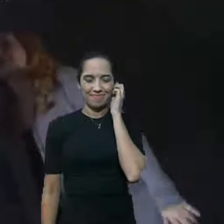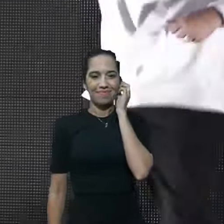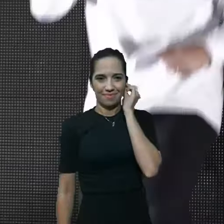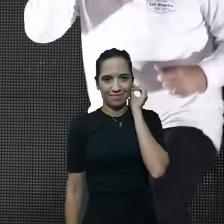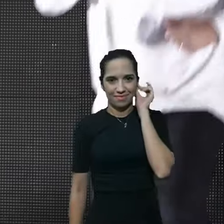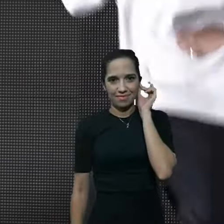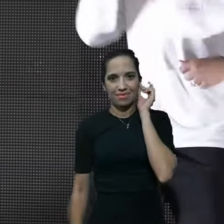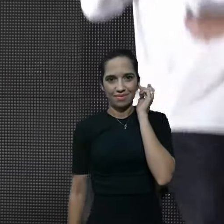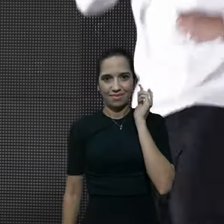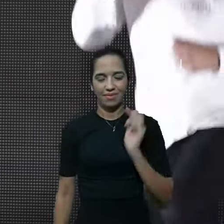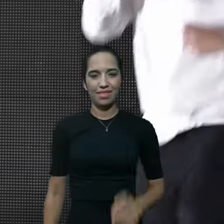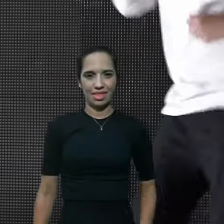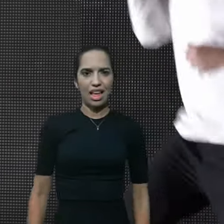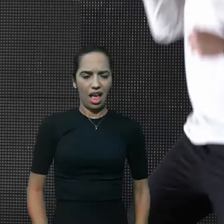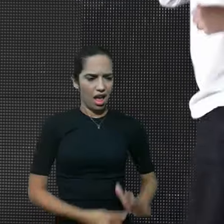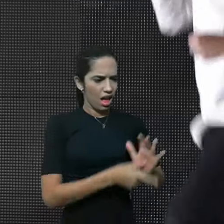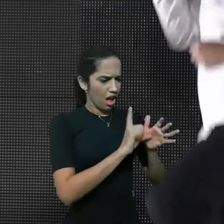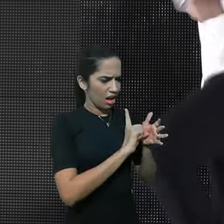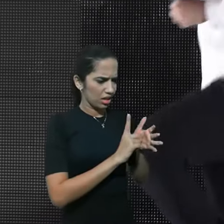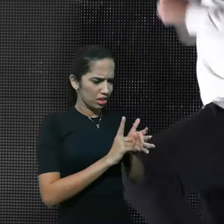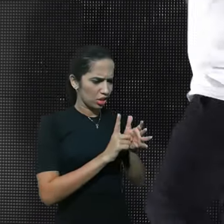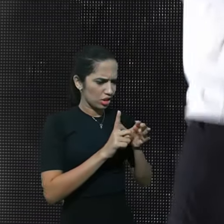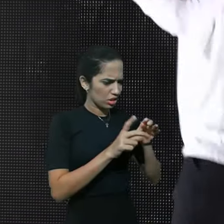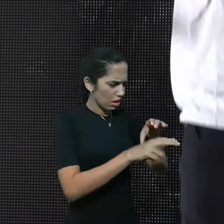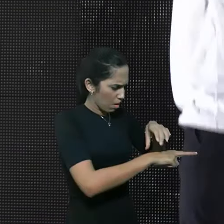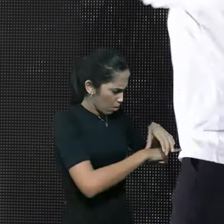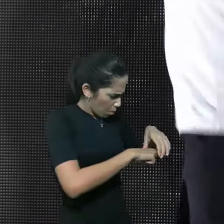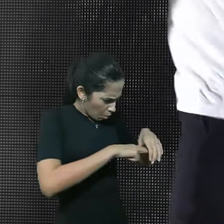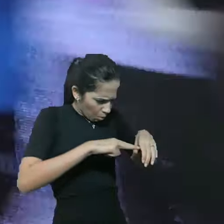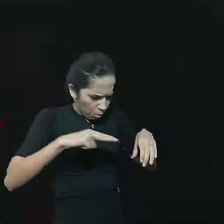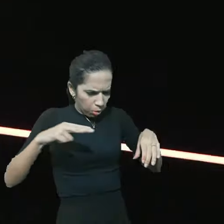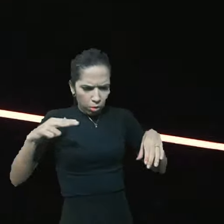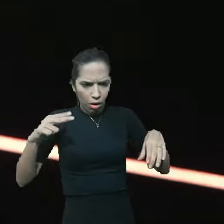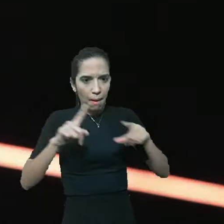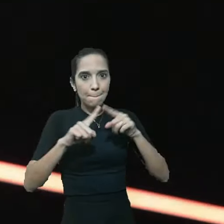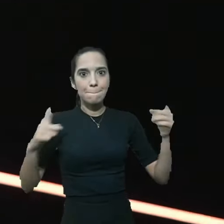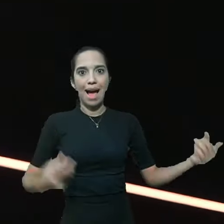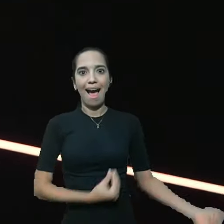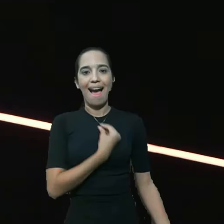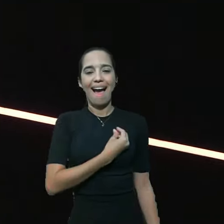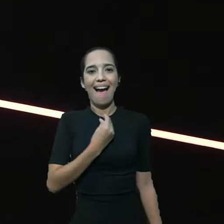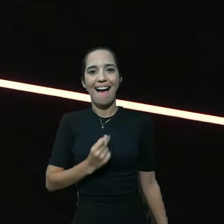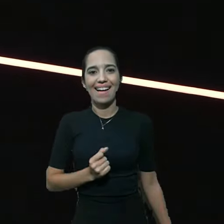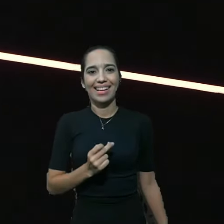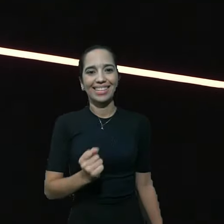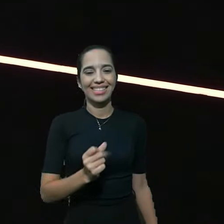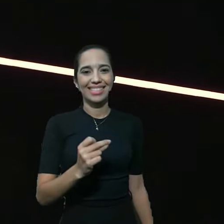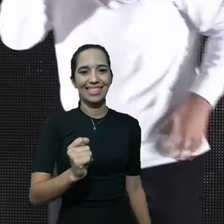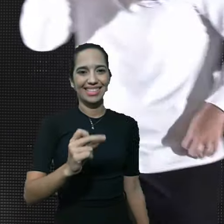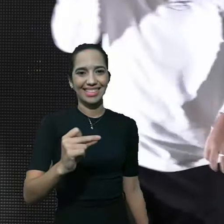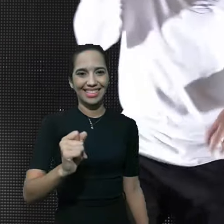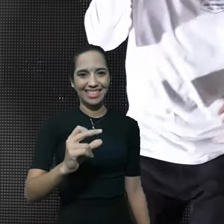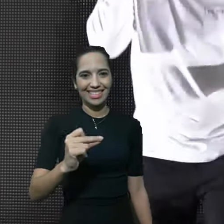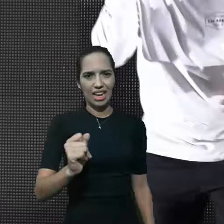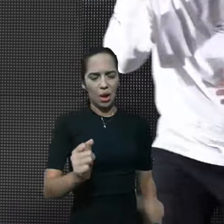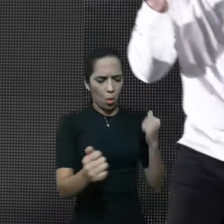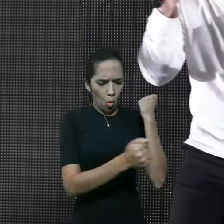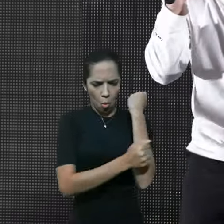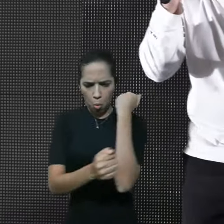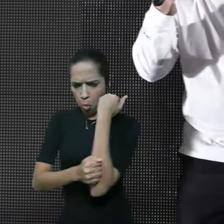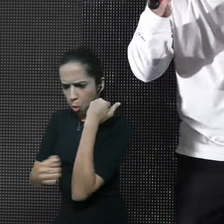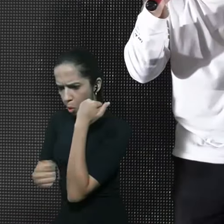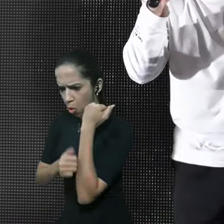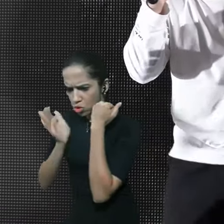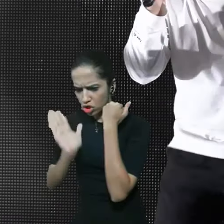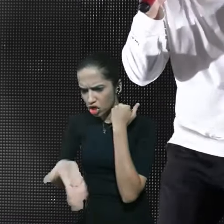traz a vida ao sepulcro faz de ossos o